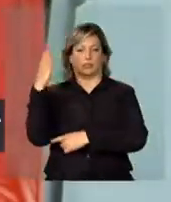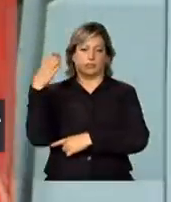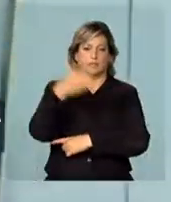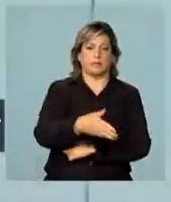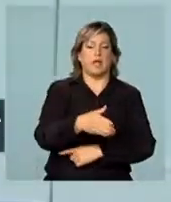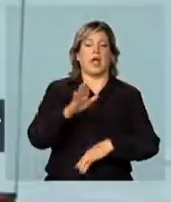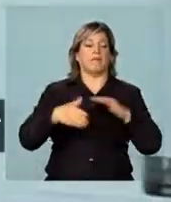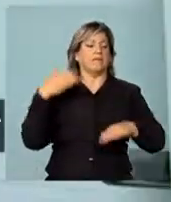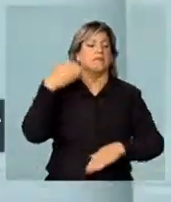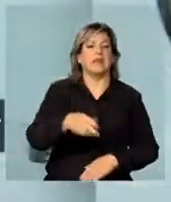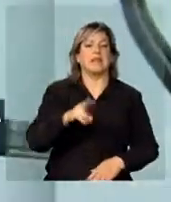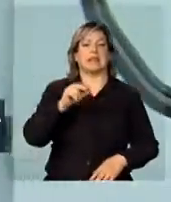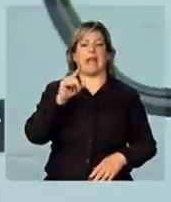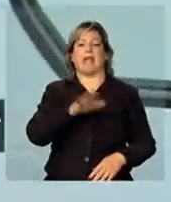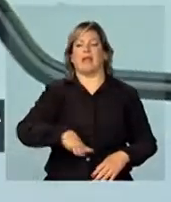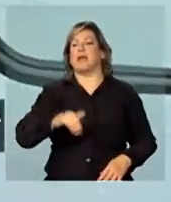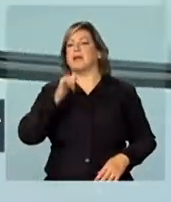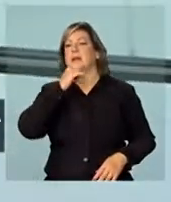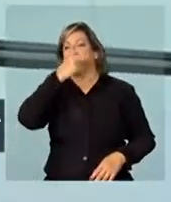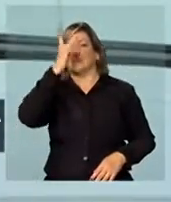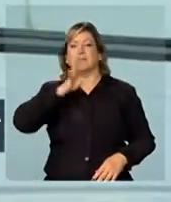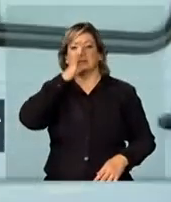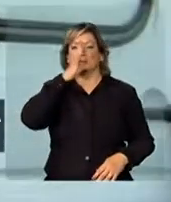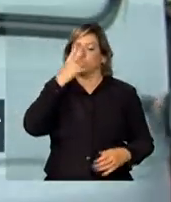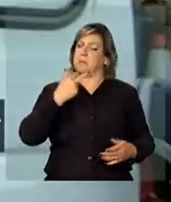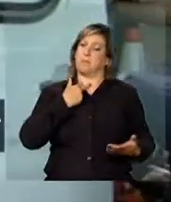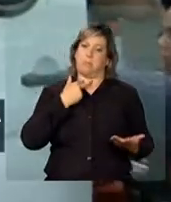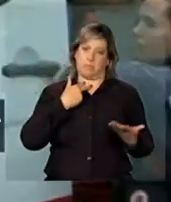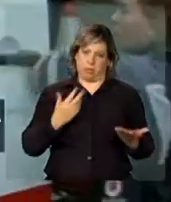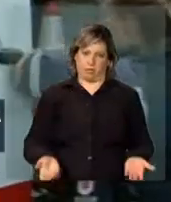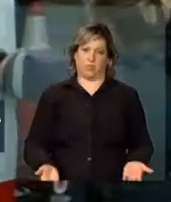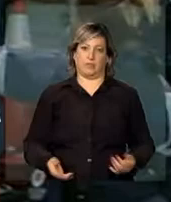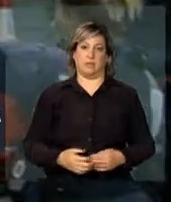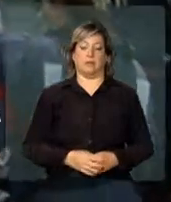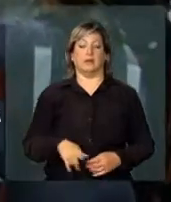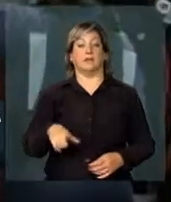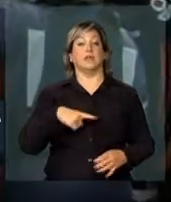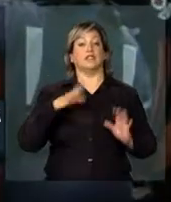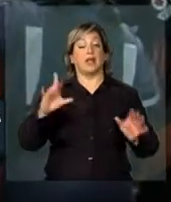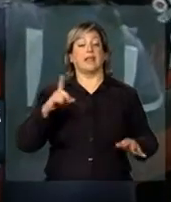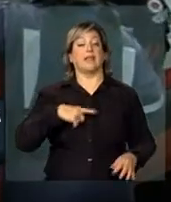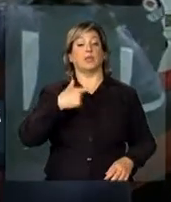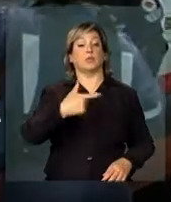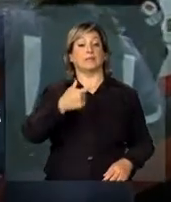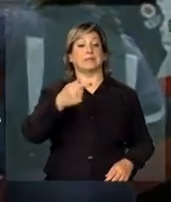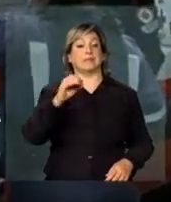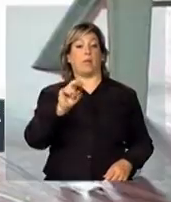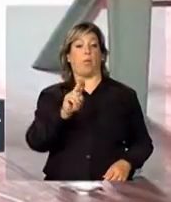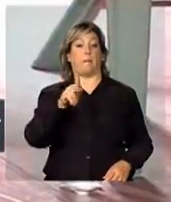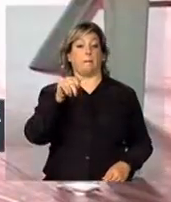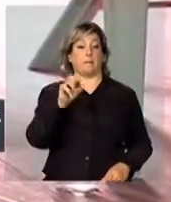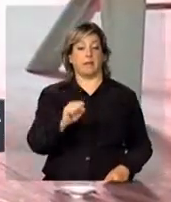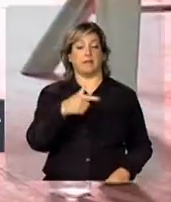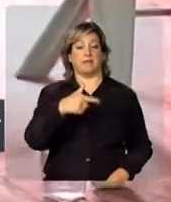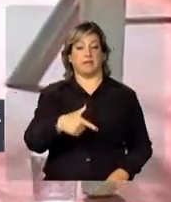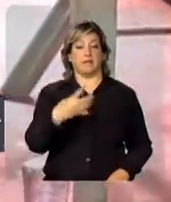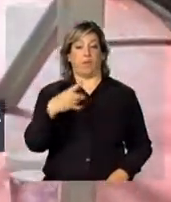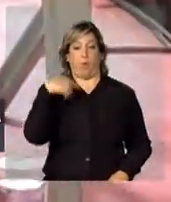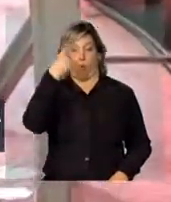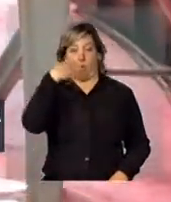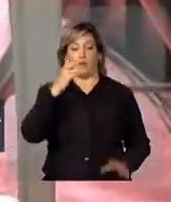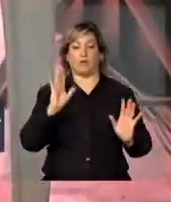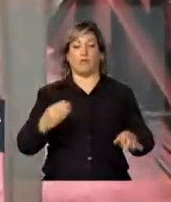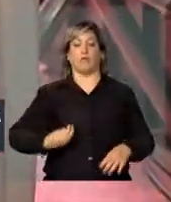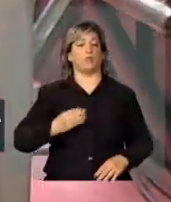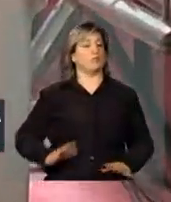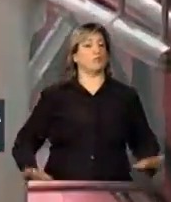as UPAs 24 horas. Nós já temos 270 UPAs 24 horas funcionando em